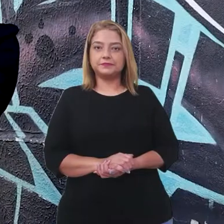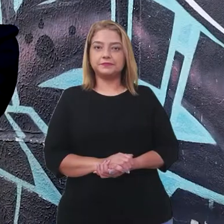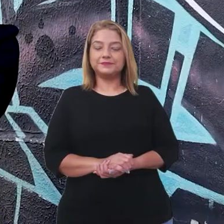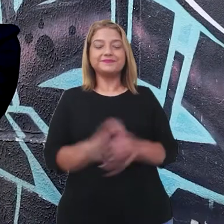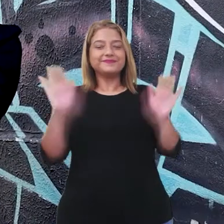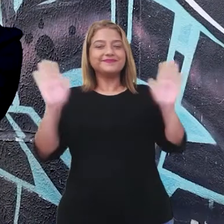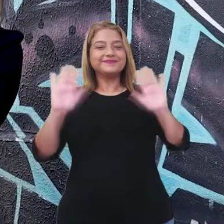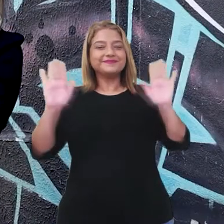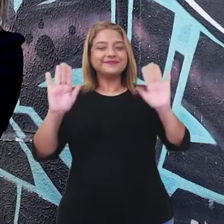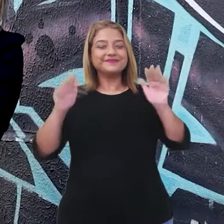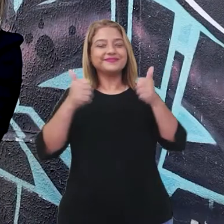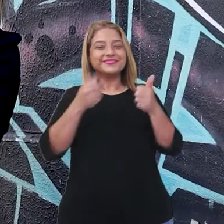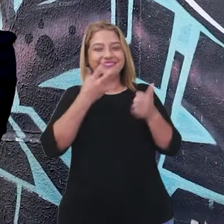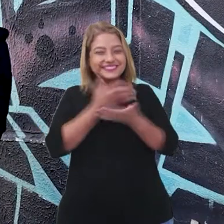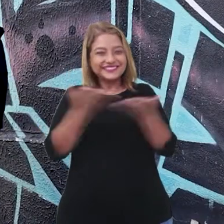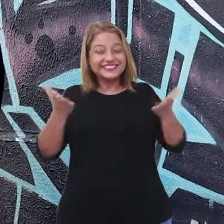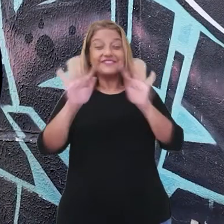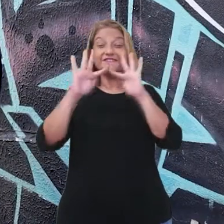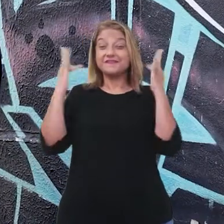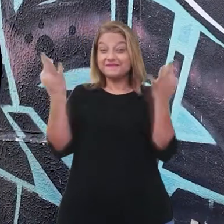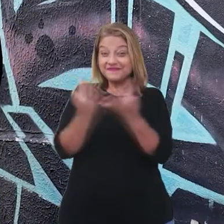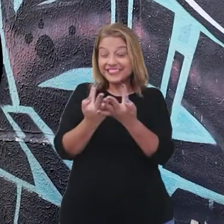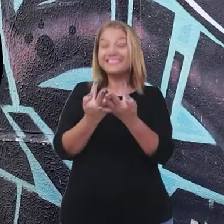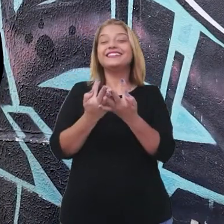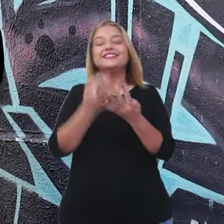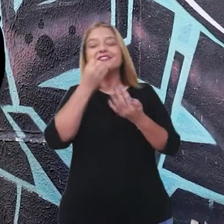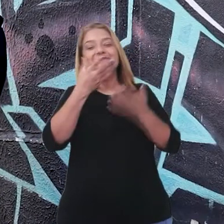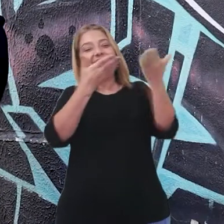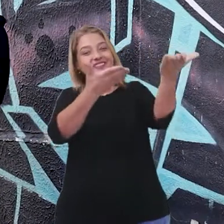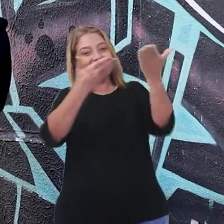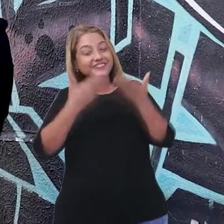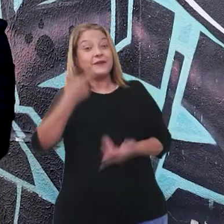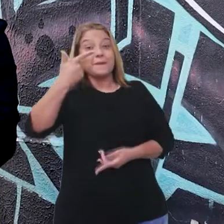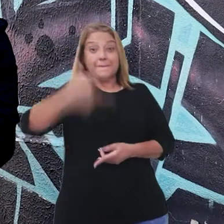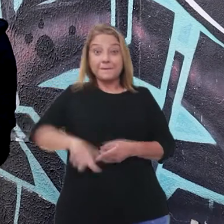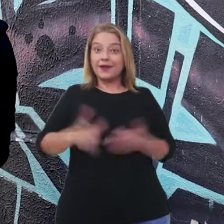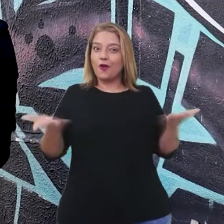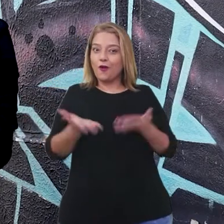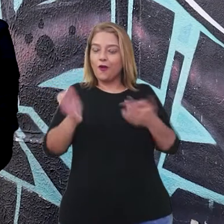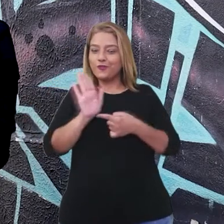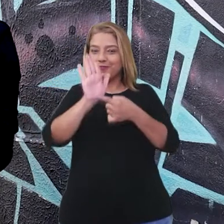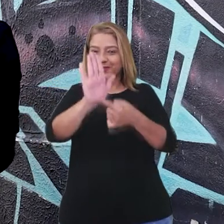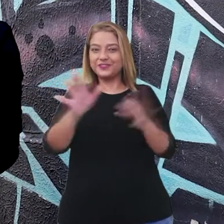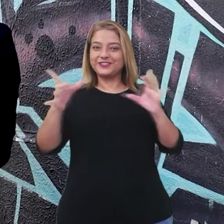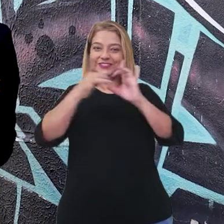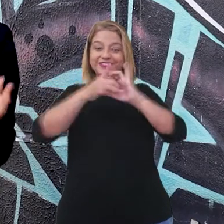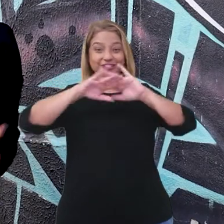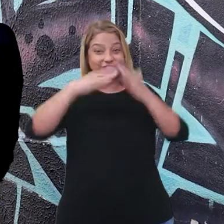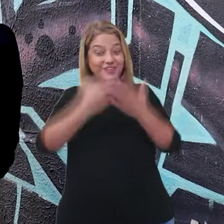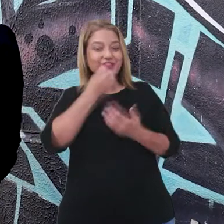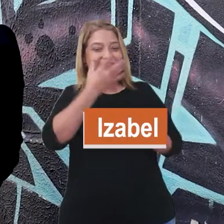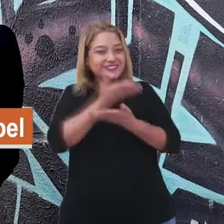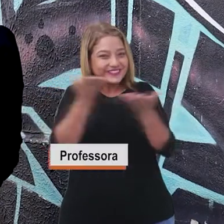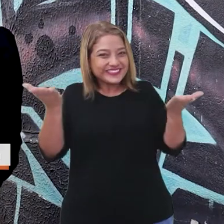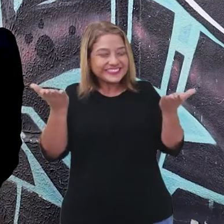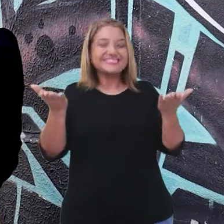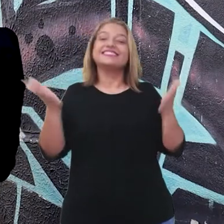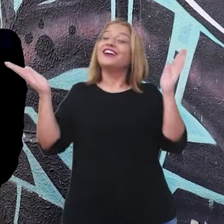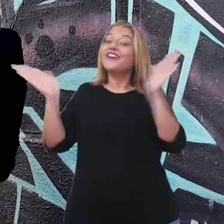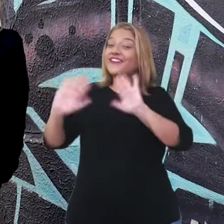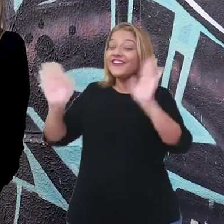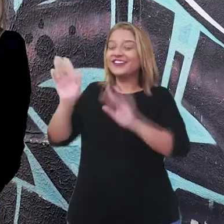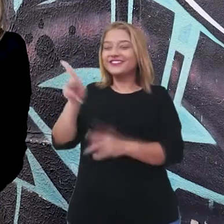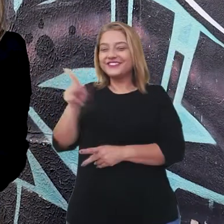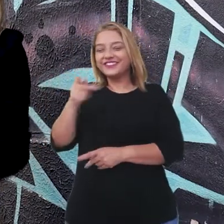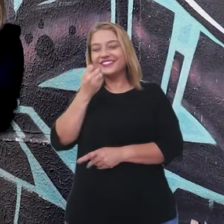Olá, Olá, famílias! Sejam todos bem-vindos a mais um programa Conexão Escola. Tudo bem com vocês? Olá, pro